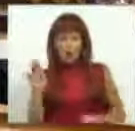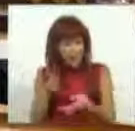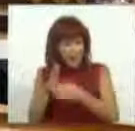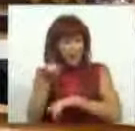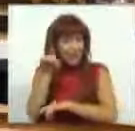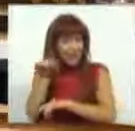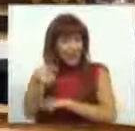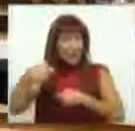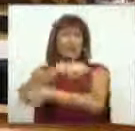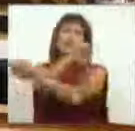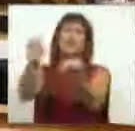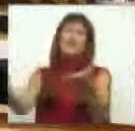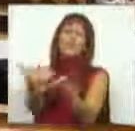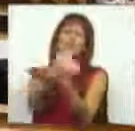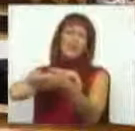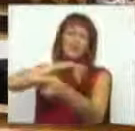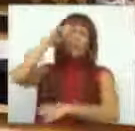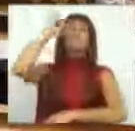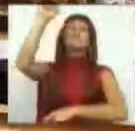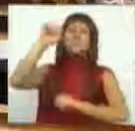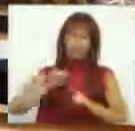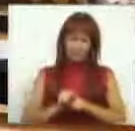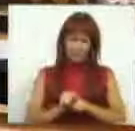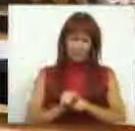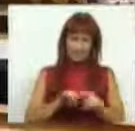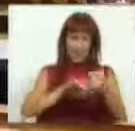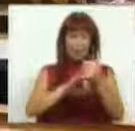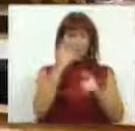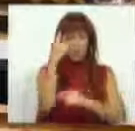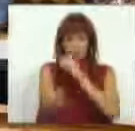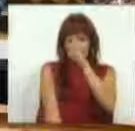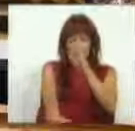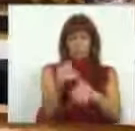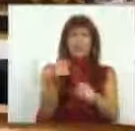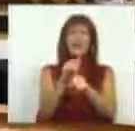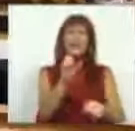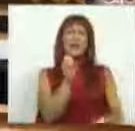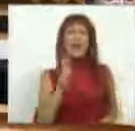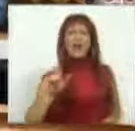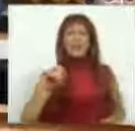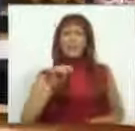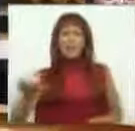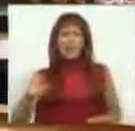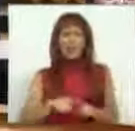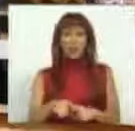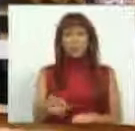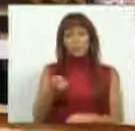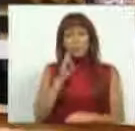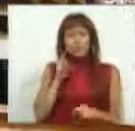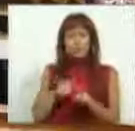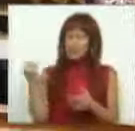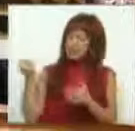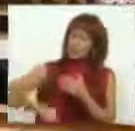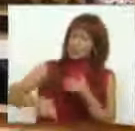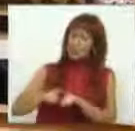dela distribuir os dividendos. Imaginemos uma sociedade criada nas Ilhas Caimão, cujos dividendos são